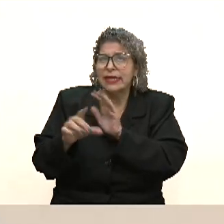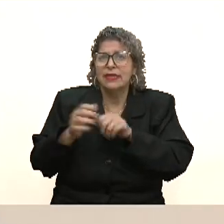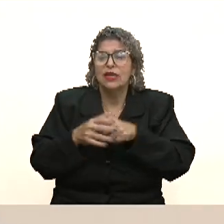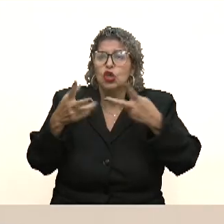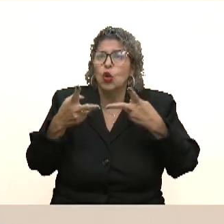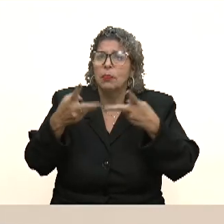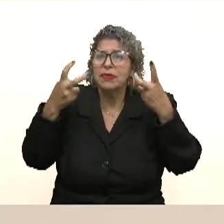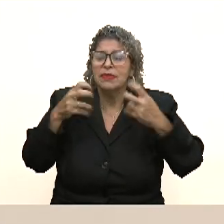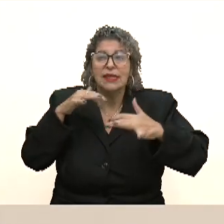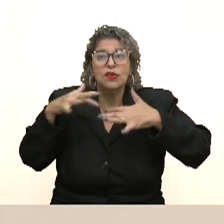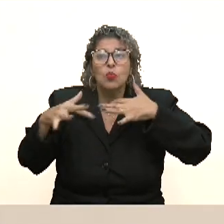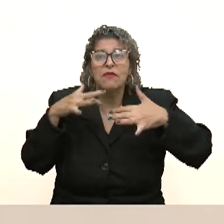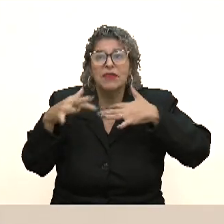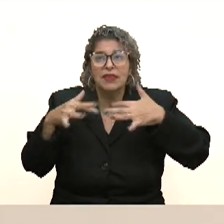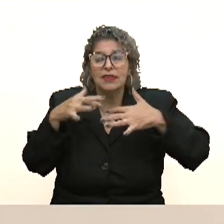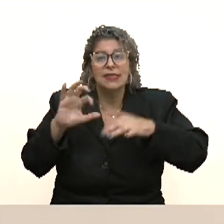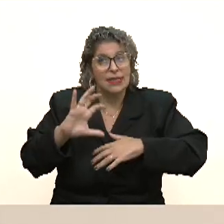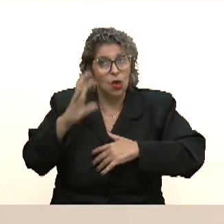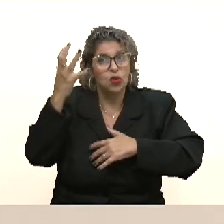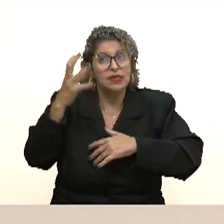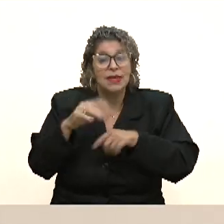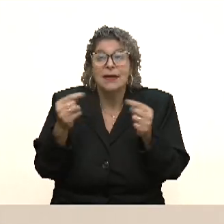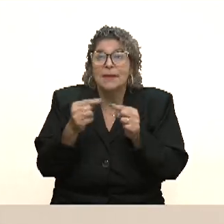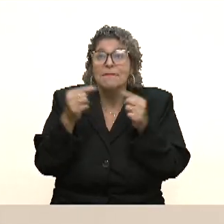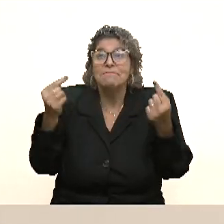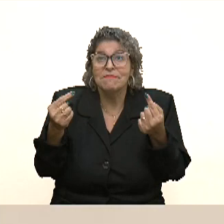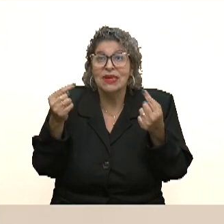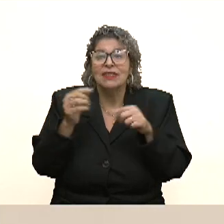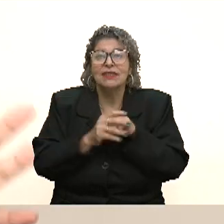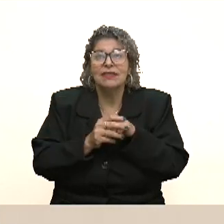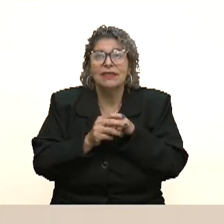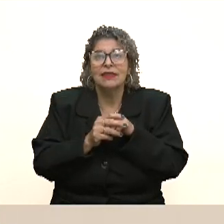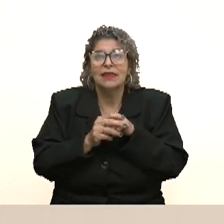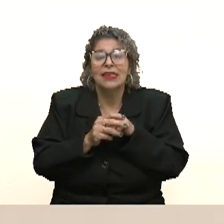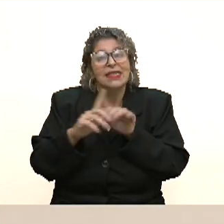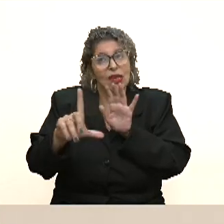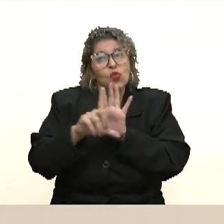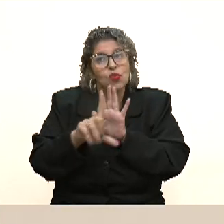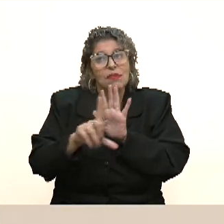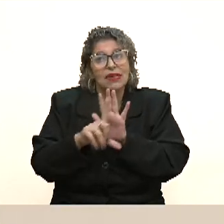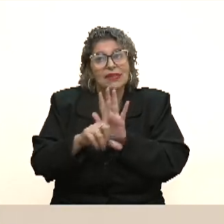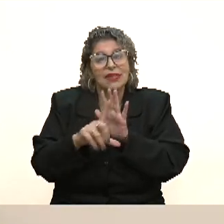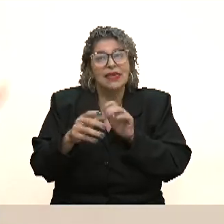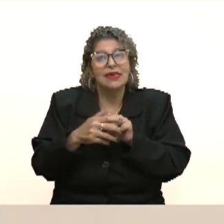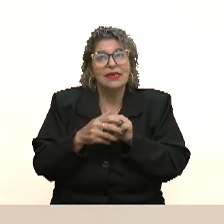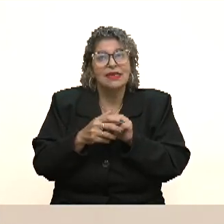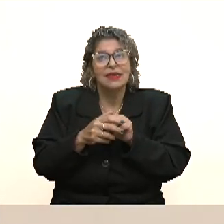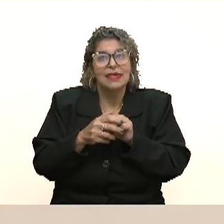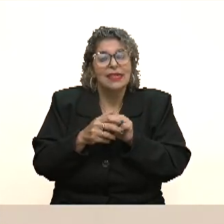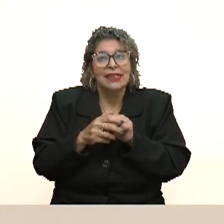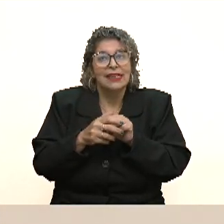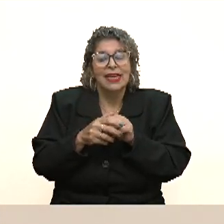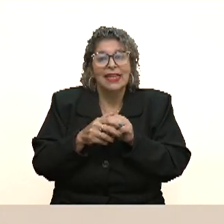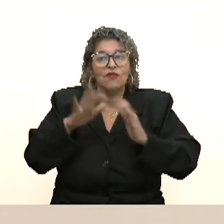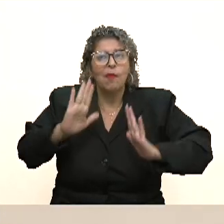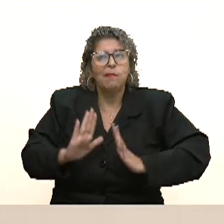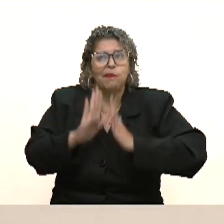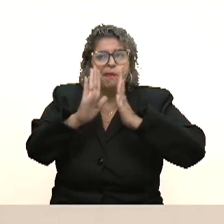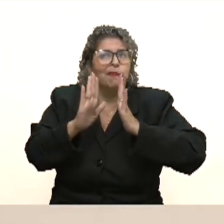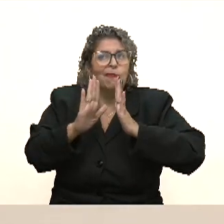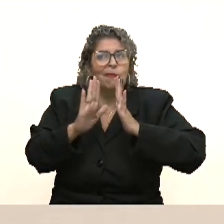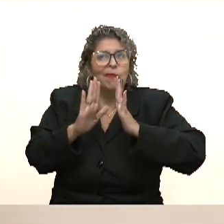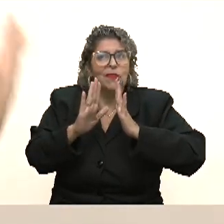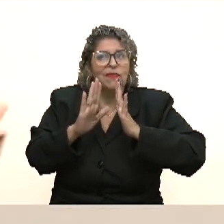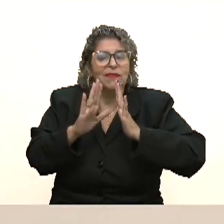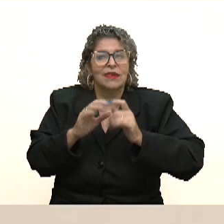vendo uma movimentação acontecer, mas eu acho que tem algumas leis que ainda elas não foram encaradas de frente, né?